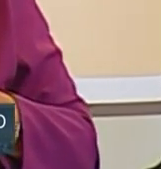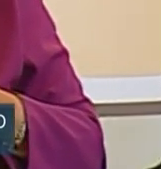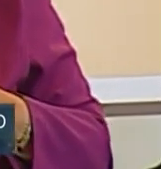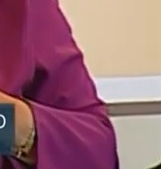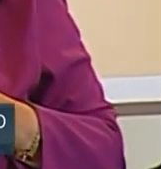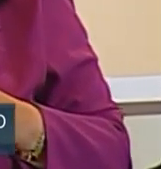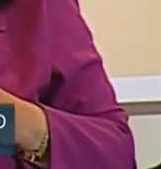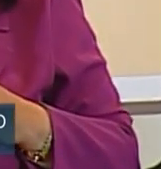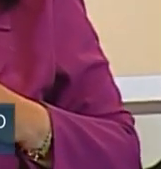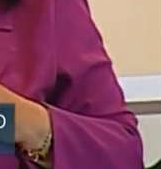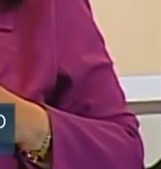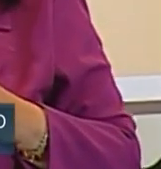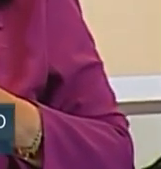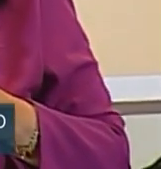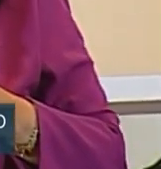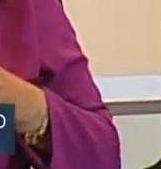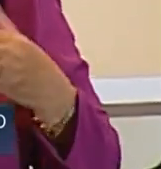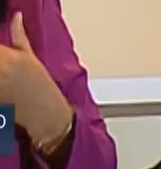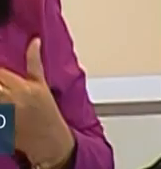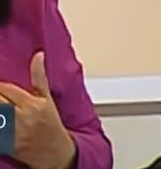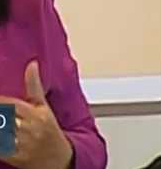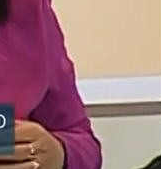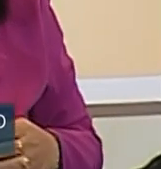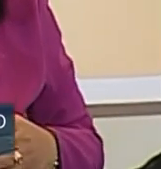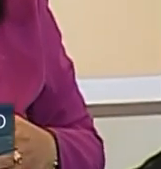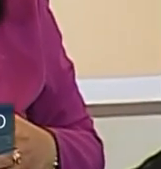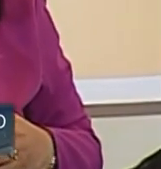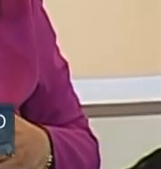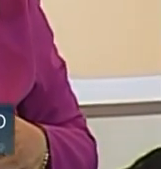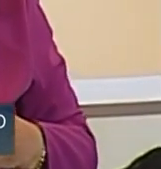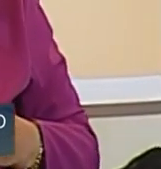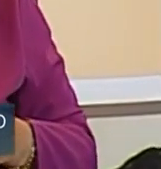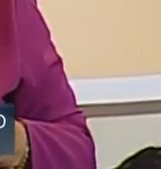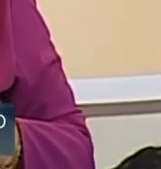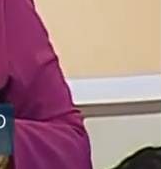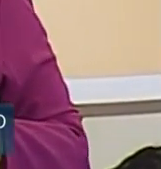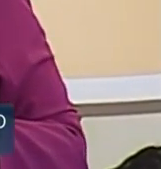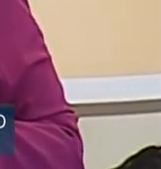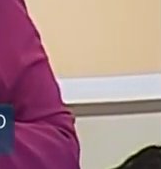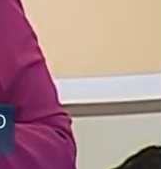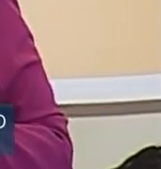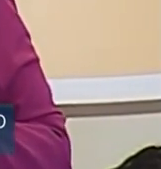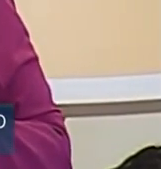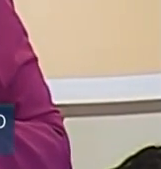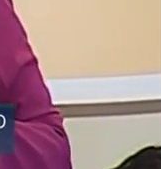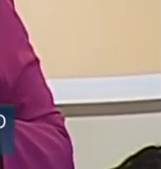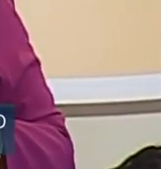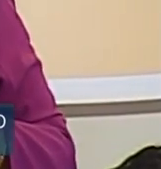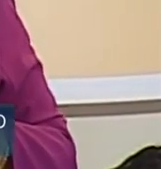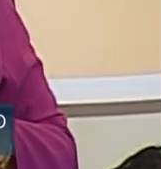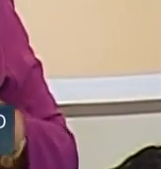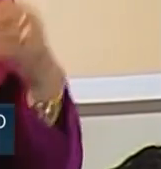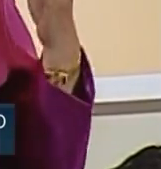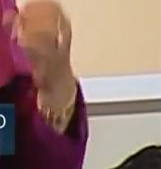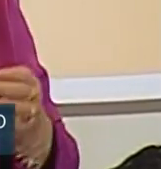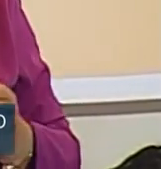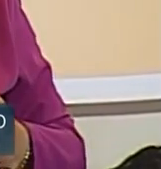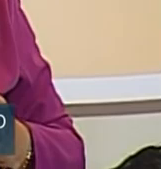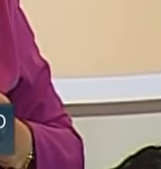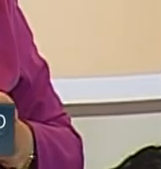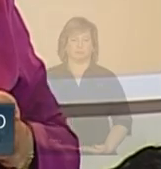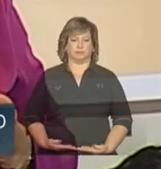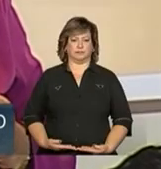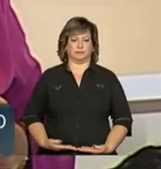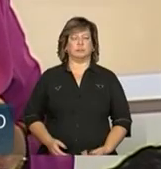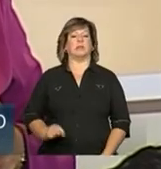em primeiro lugar, agradecer, eu sou Marcia Cova, vice-ministra da Saúde, que atendo no Ministério da